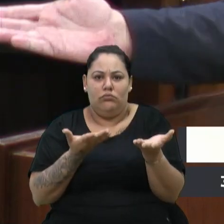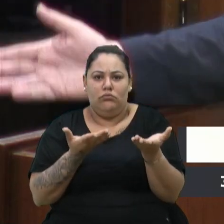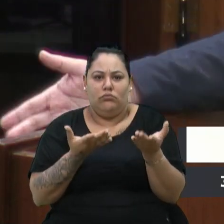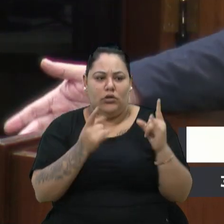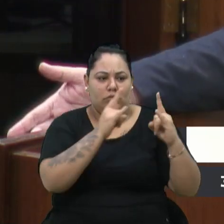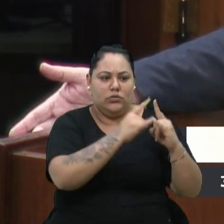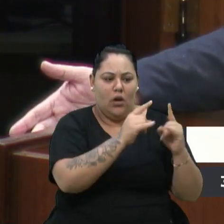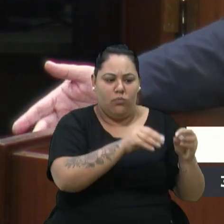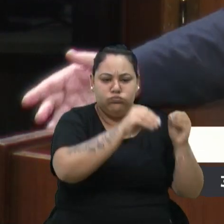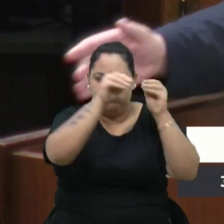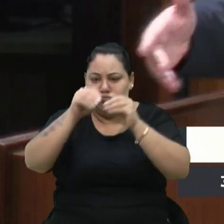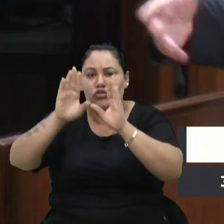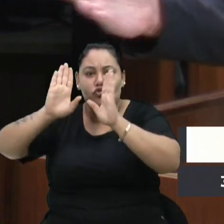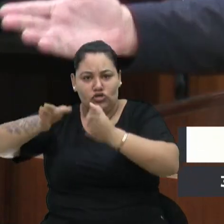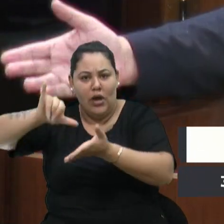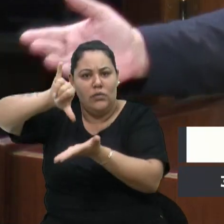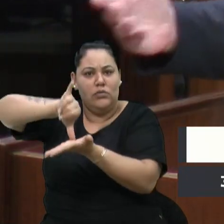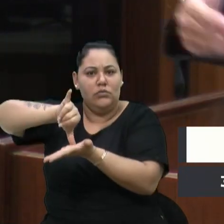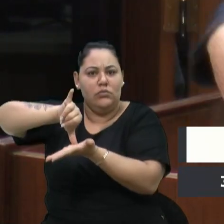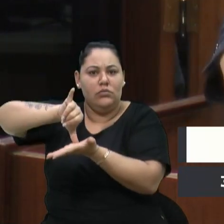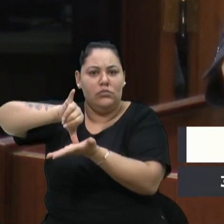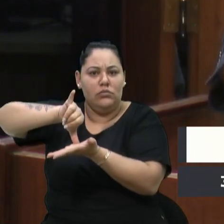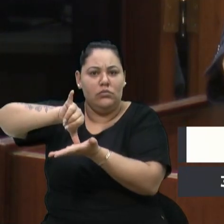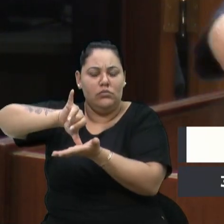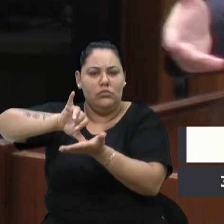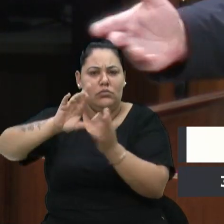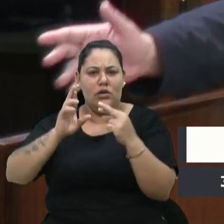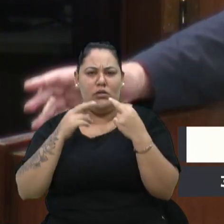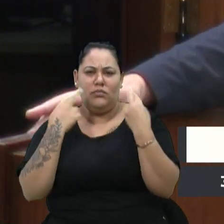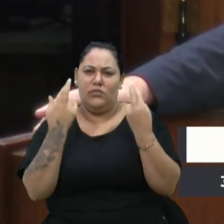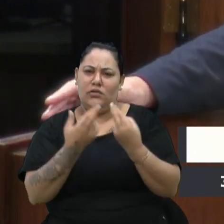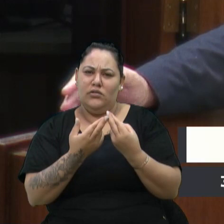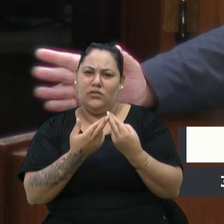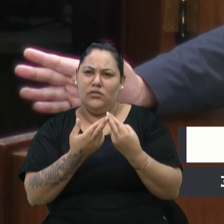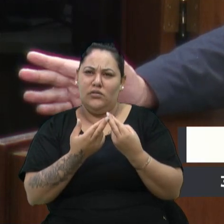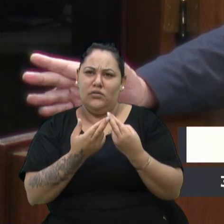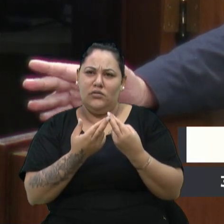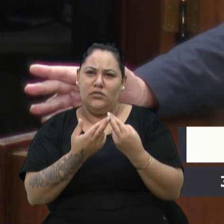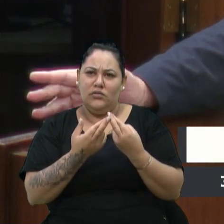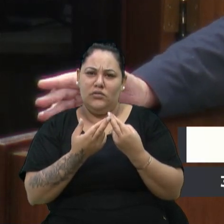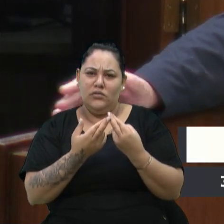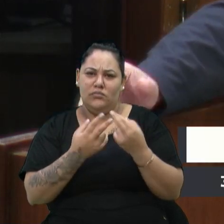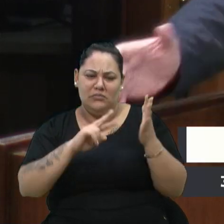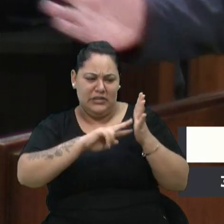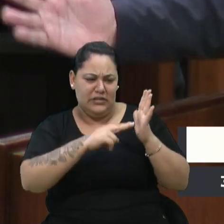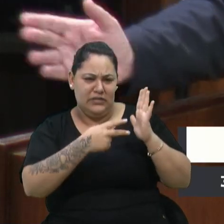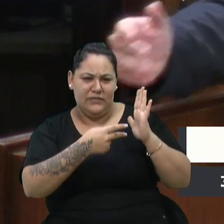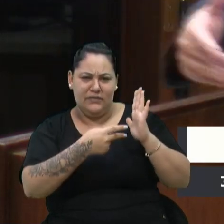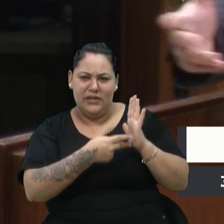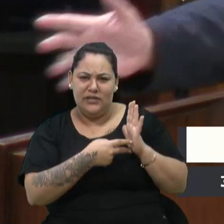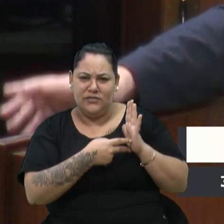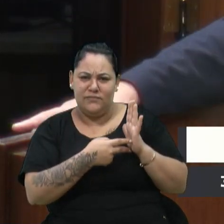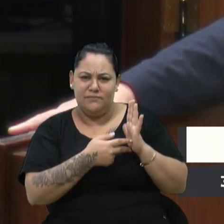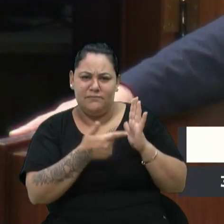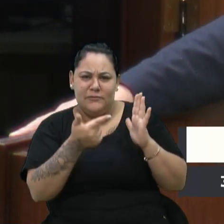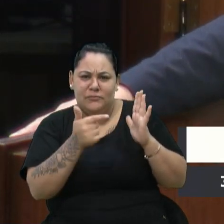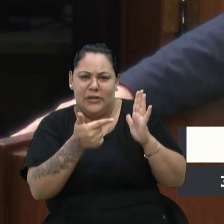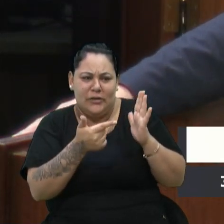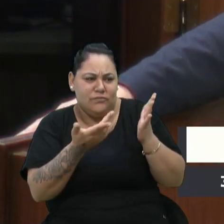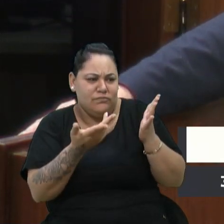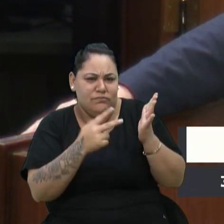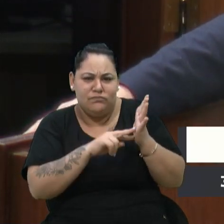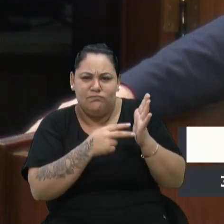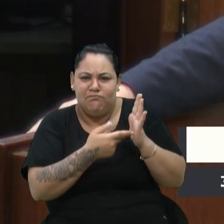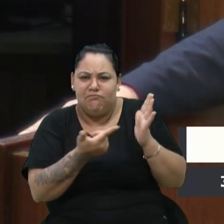entidade já está no centro. Então, era uma reunião nesse sentido quase que inocua. Participei de uma reunião em que as coisas já estavam